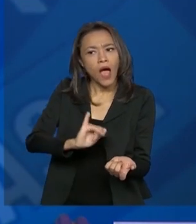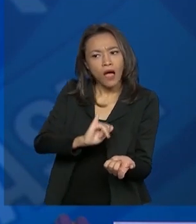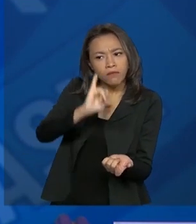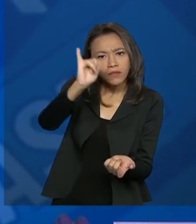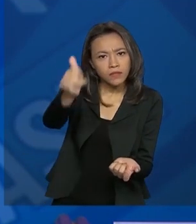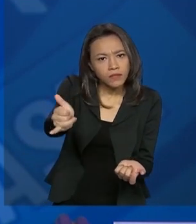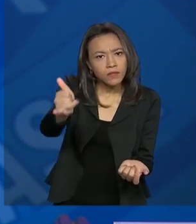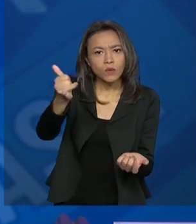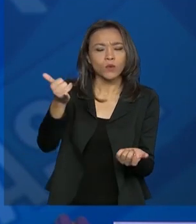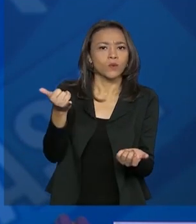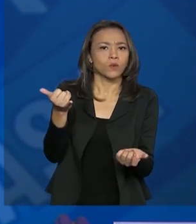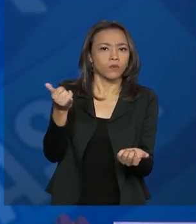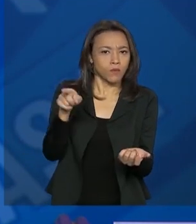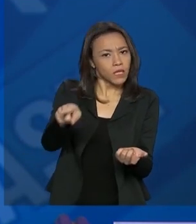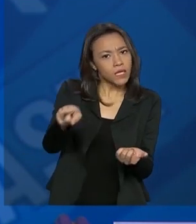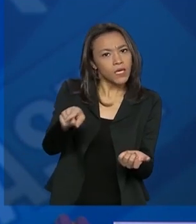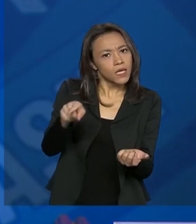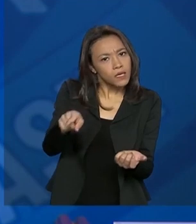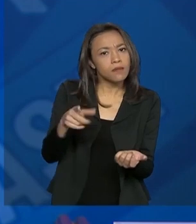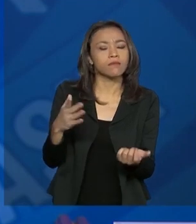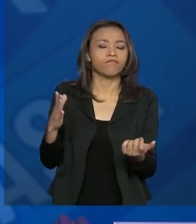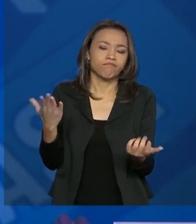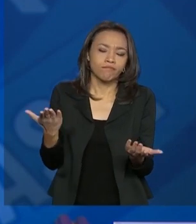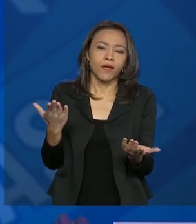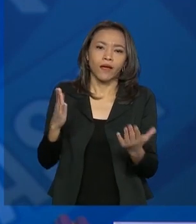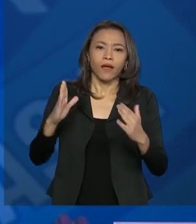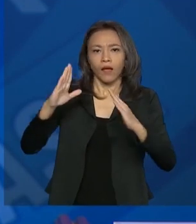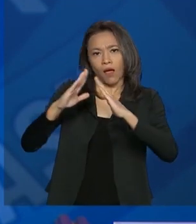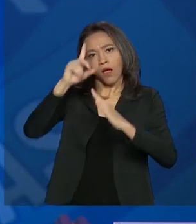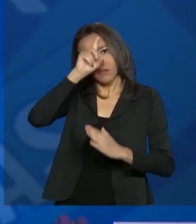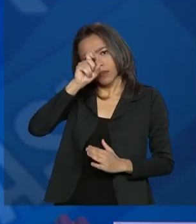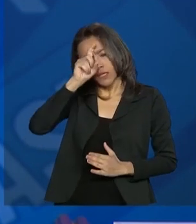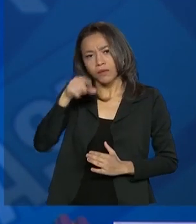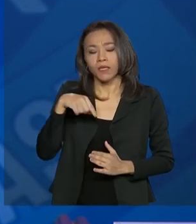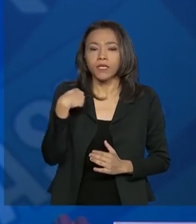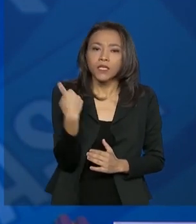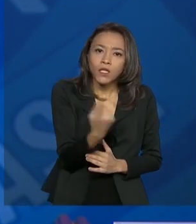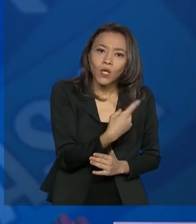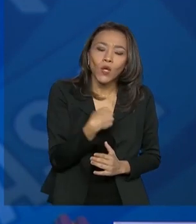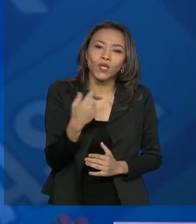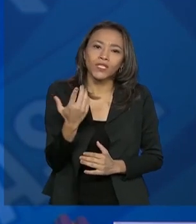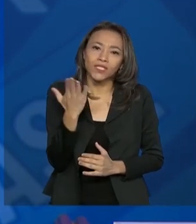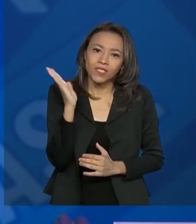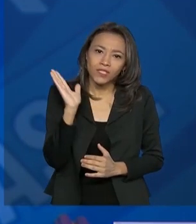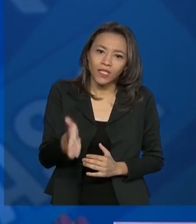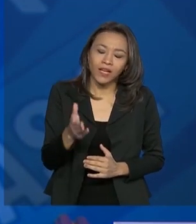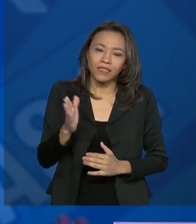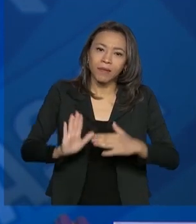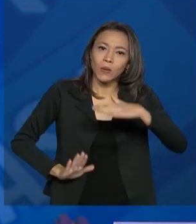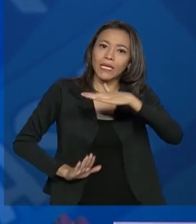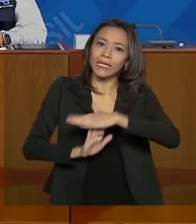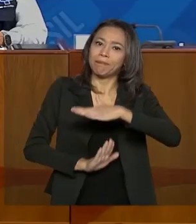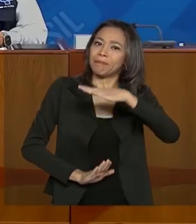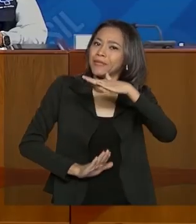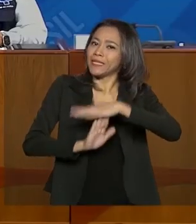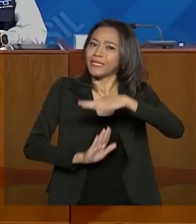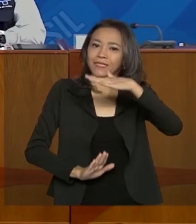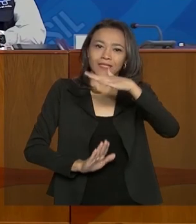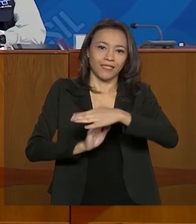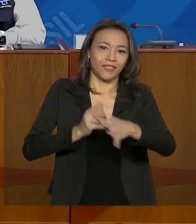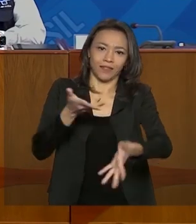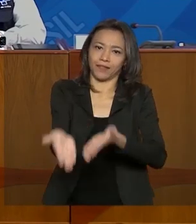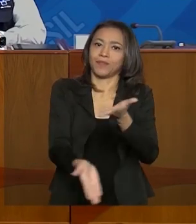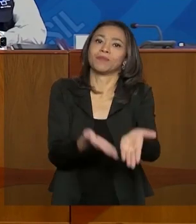de alerta para essa questão de nós estarmos já chegando no limite do atendimento. E o